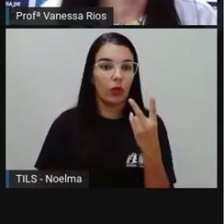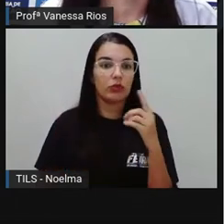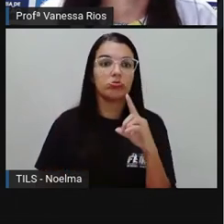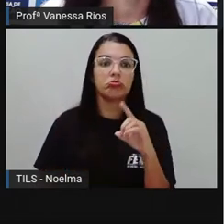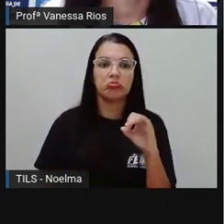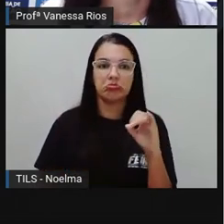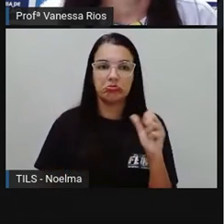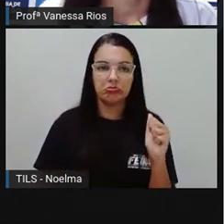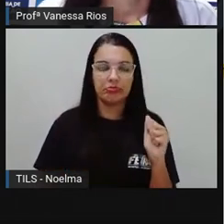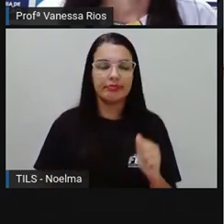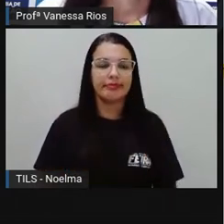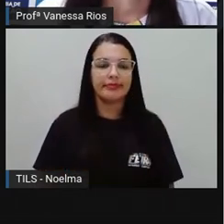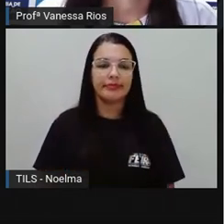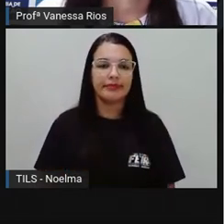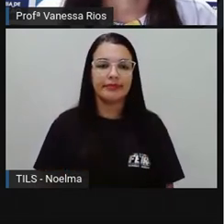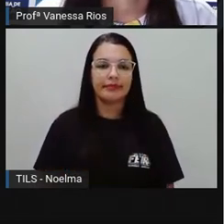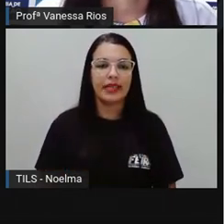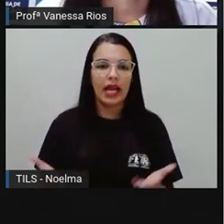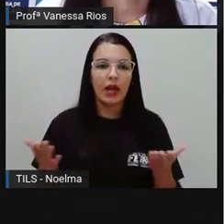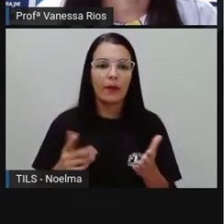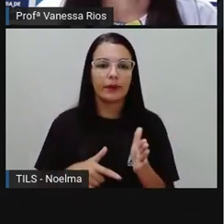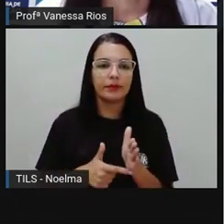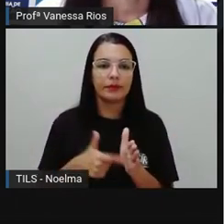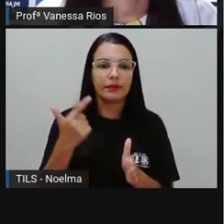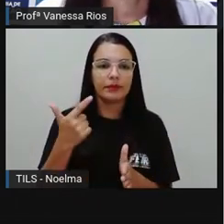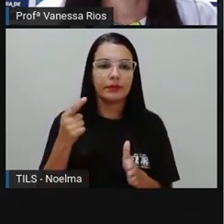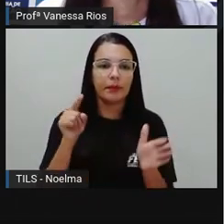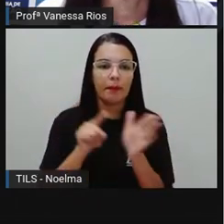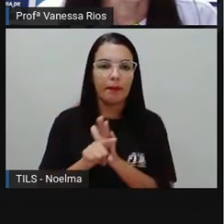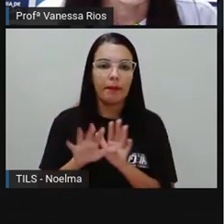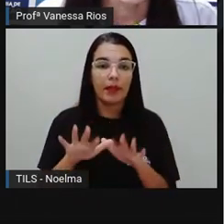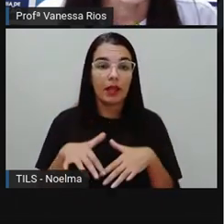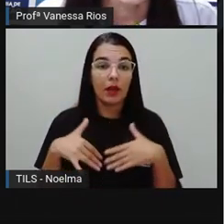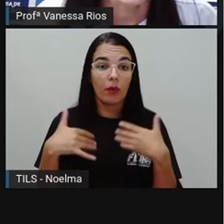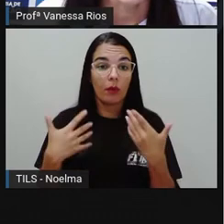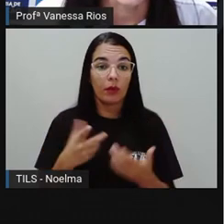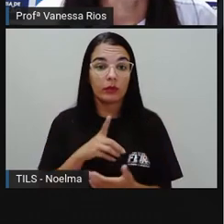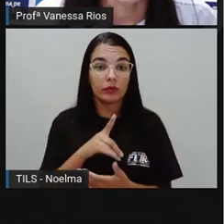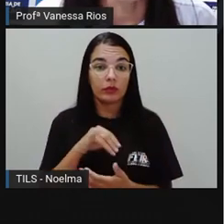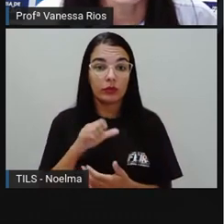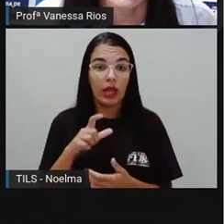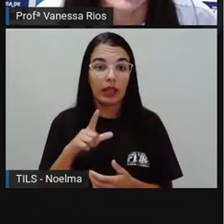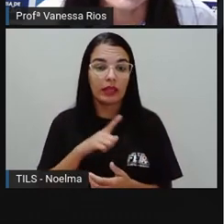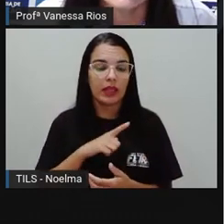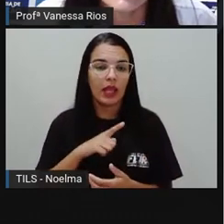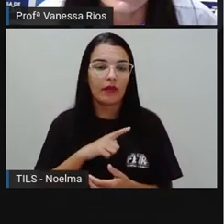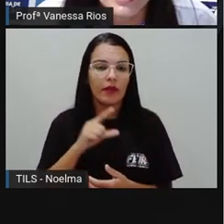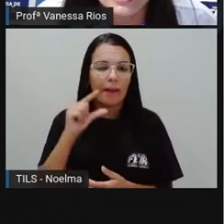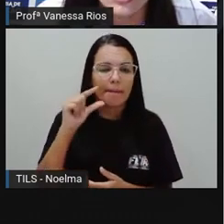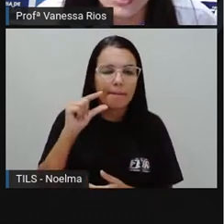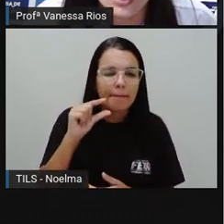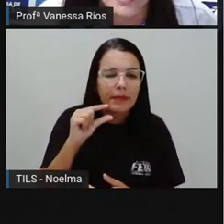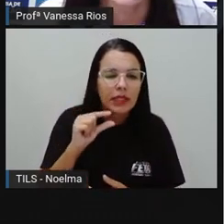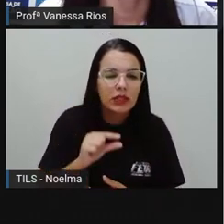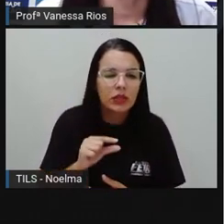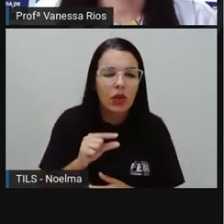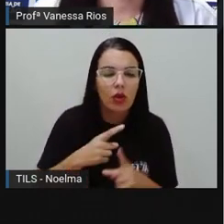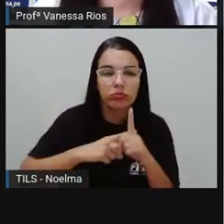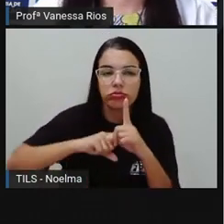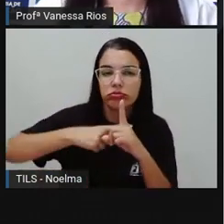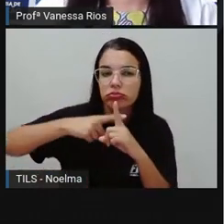dias. Aí tem a segunda pergunta. Em qual dia ocorreu a menor temperatura?